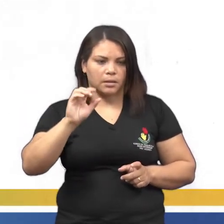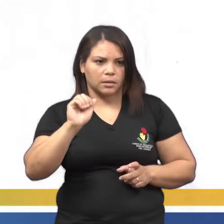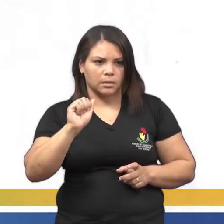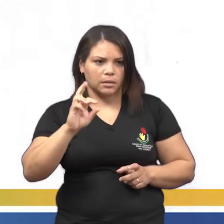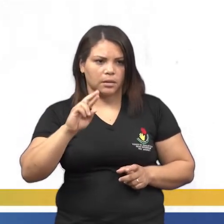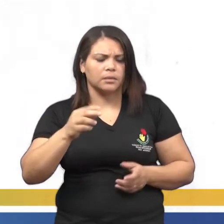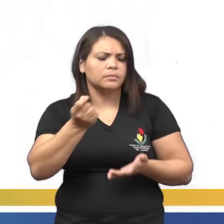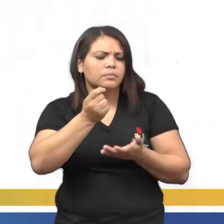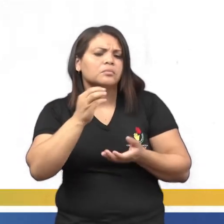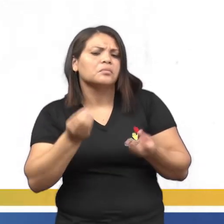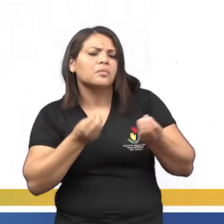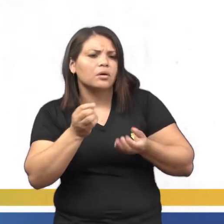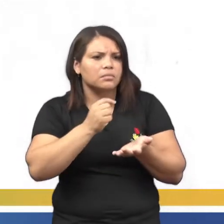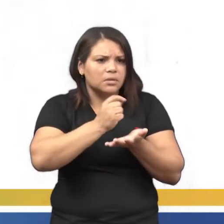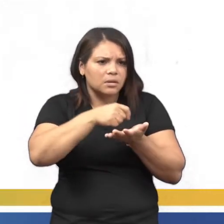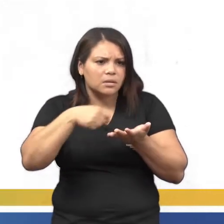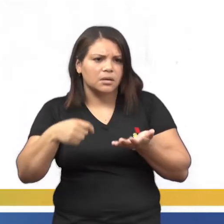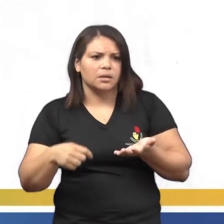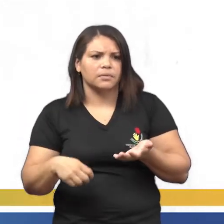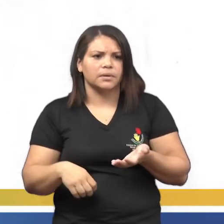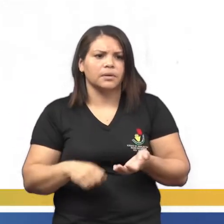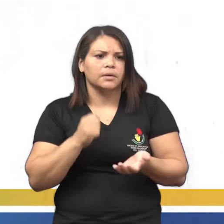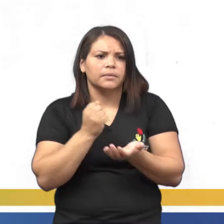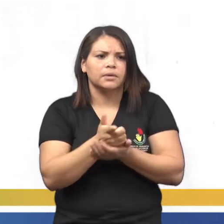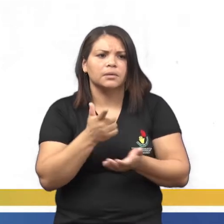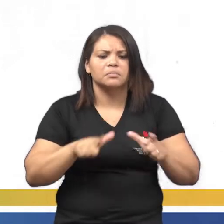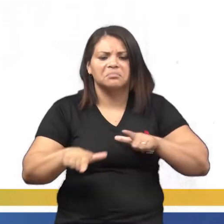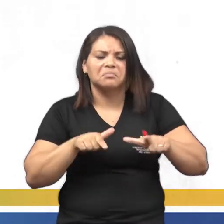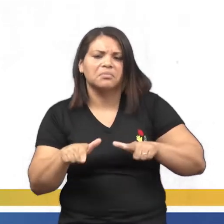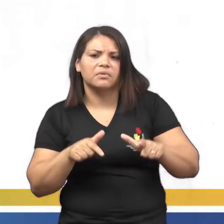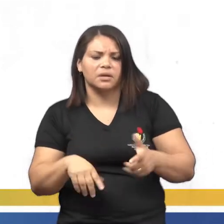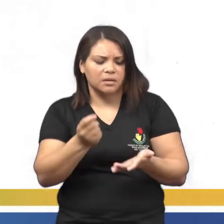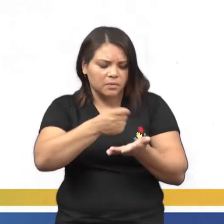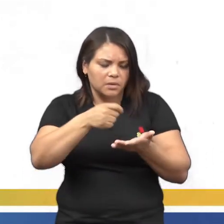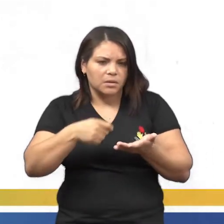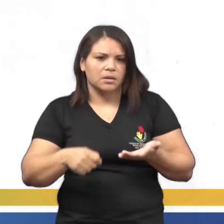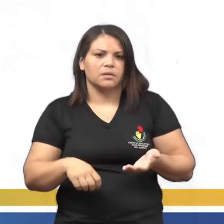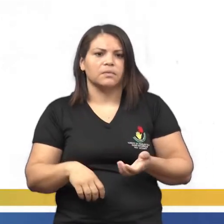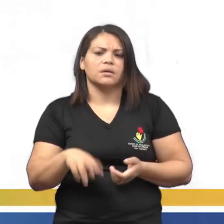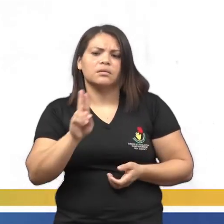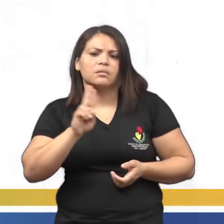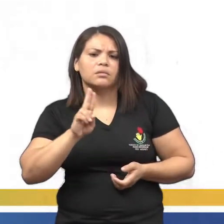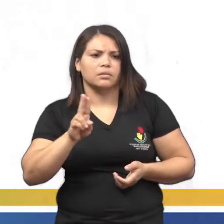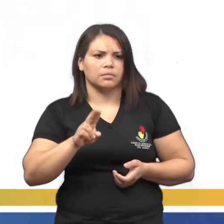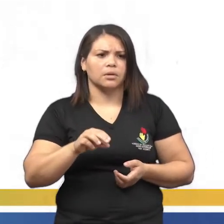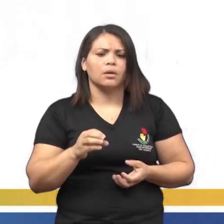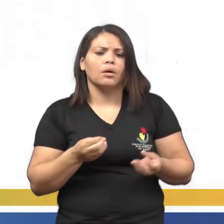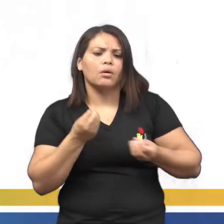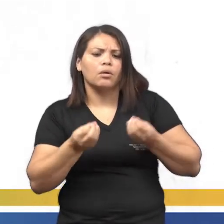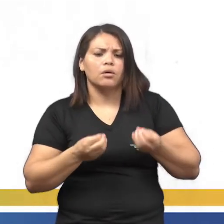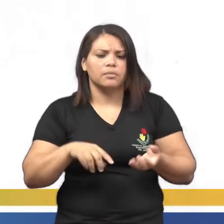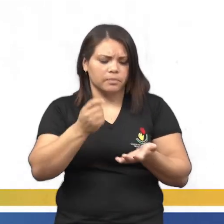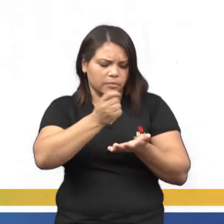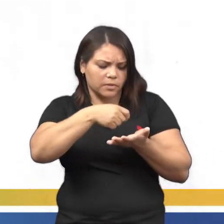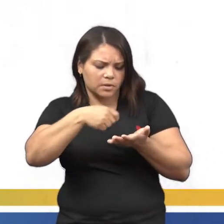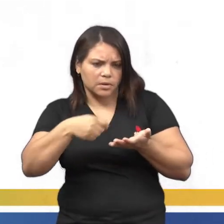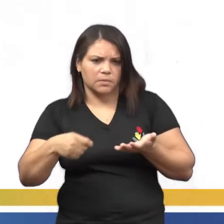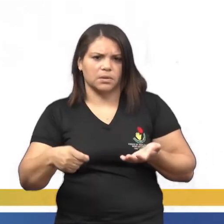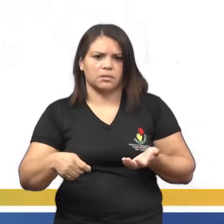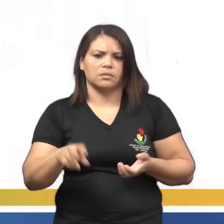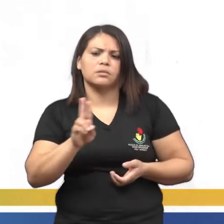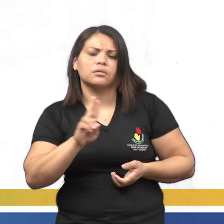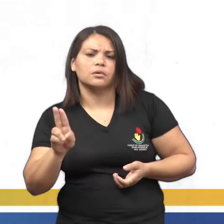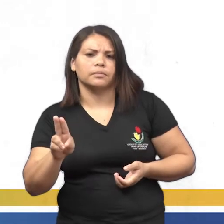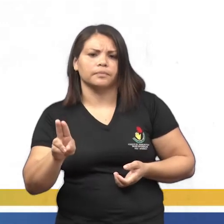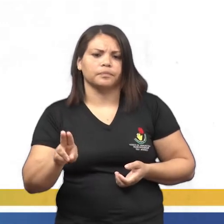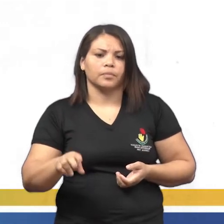EMPADA? Ah, porque eu vou trabalhar com venda e aí eu vou escrever esse nome EMPADA. Como é que eu escrevo esse nome? Primeiro eu faço aquela